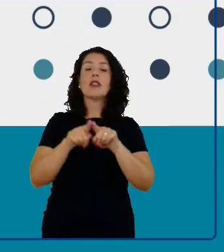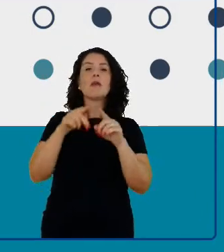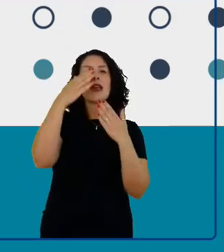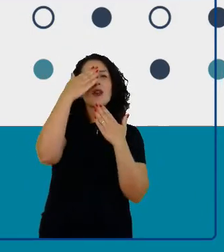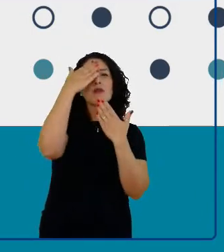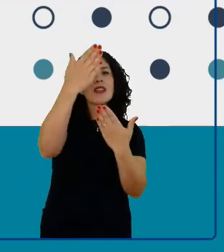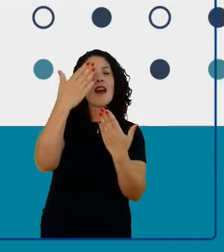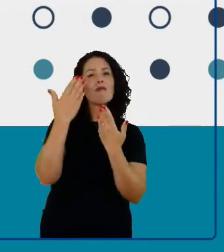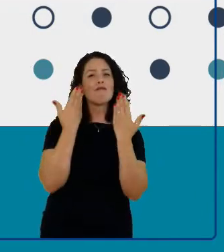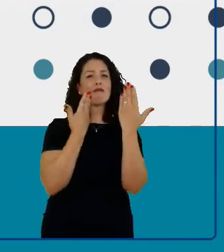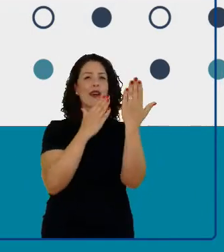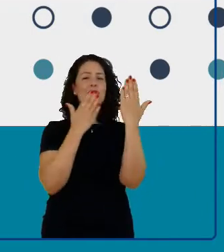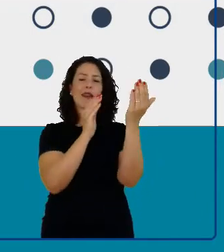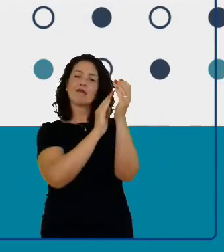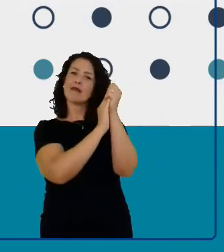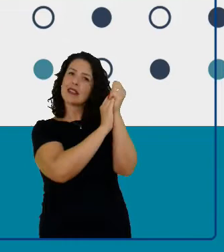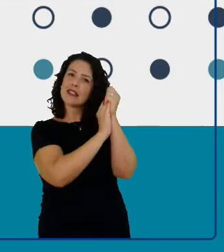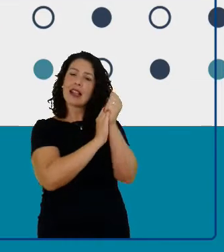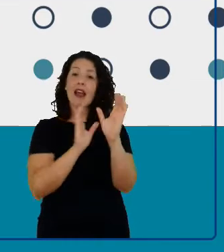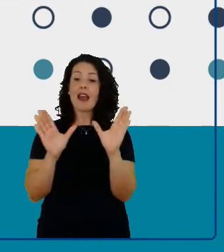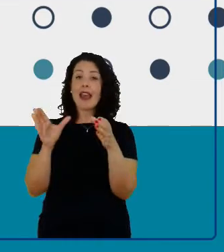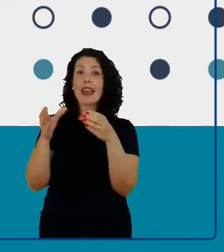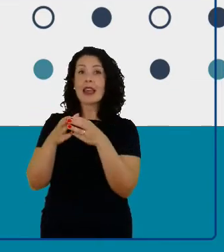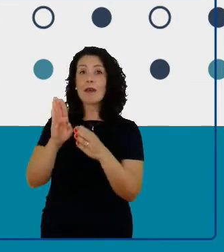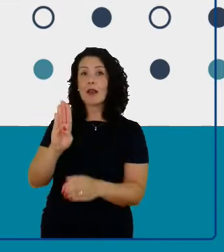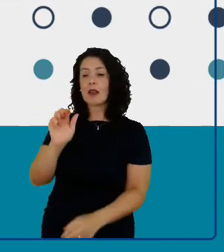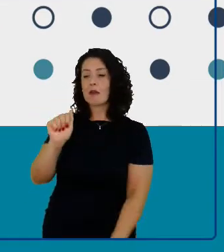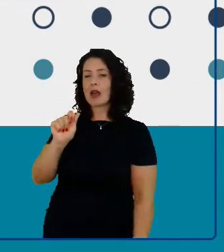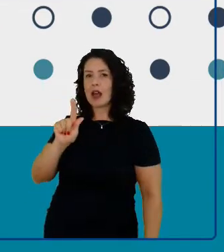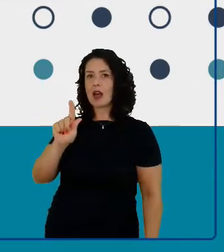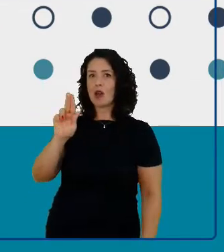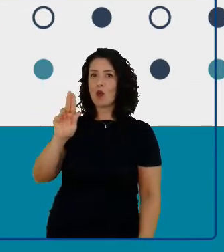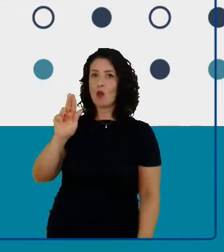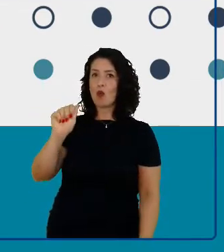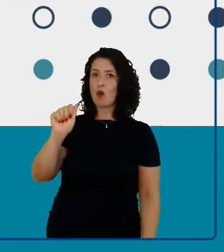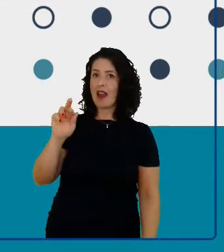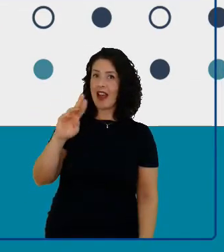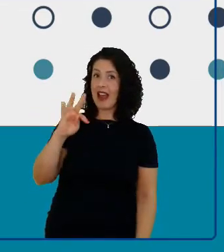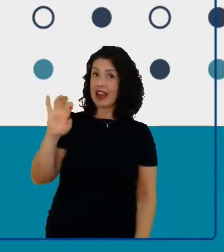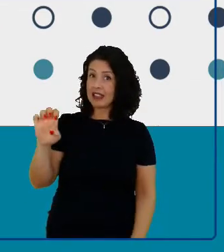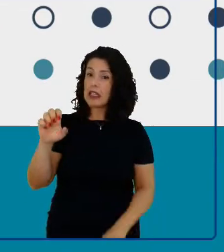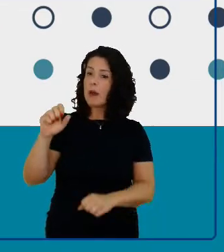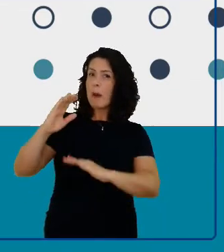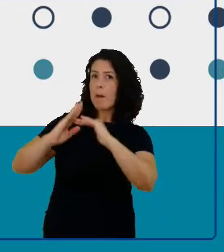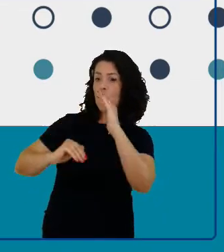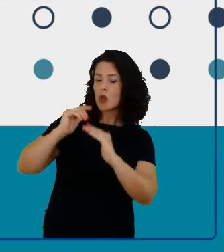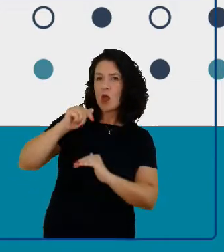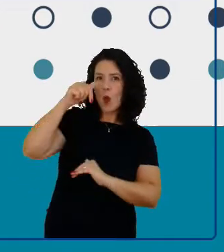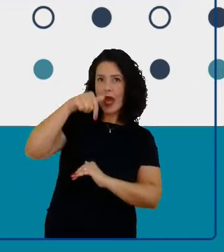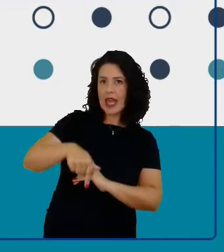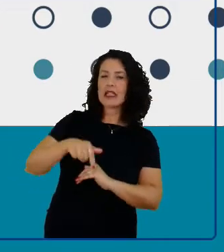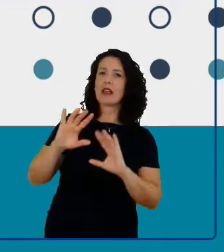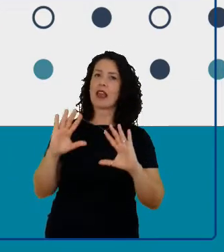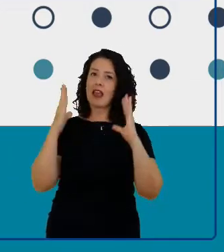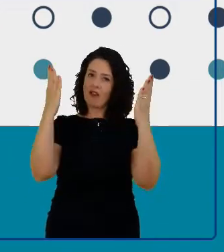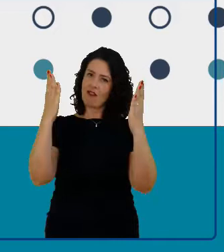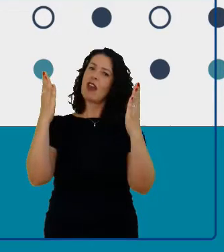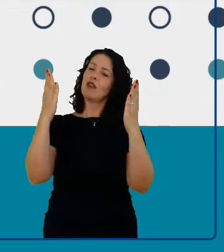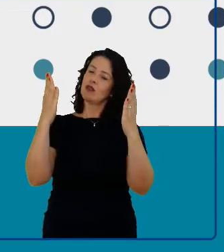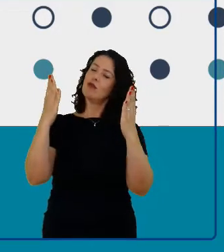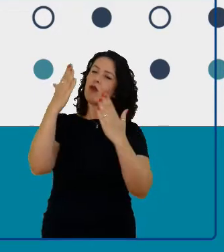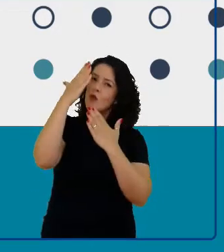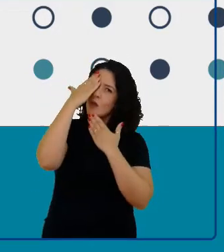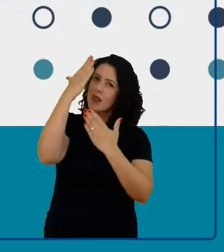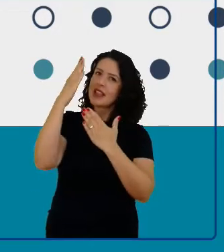desde já a equipe da Baluarte Cultura, que fez a produção desse evento para a gente com muito carinho. Eu queria cumprimentar a todos da